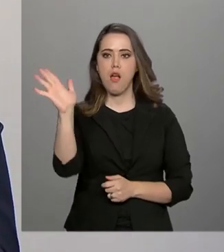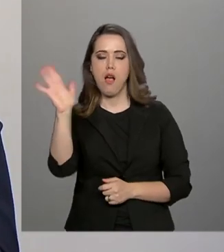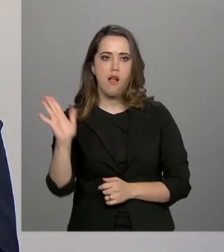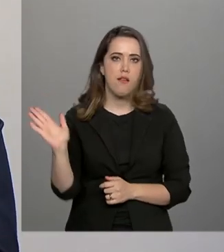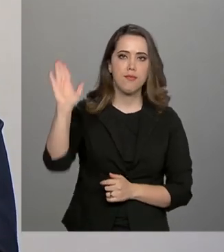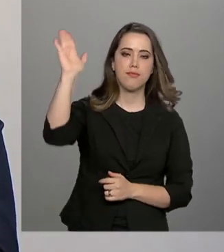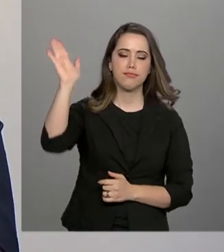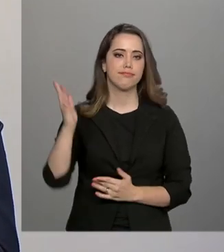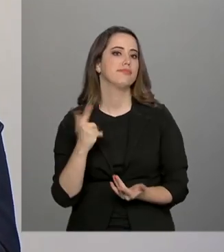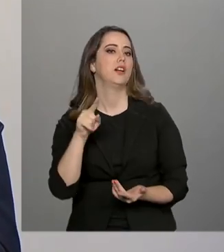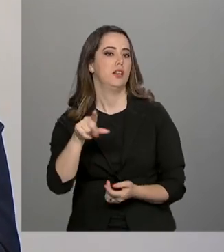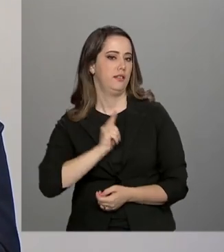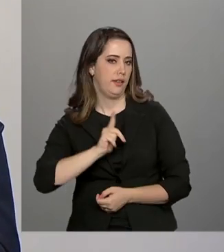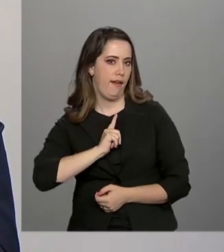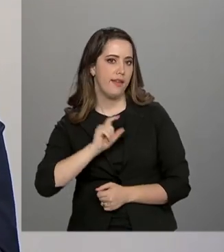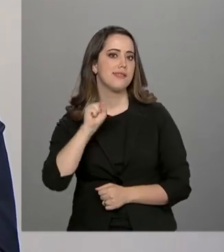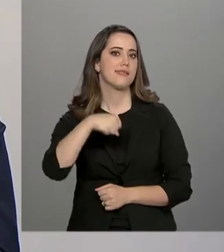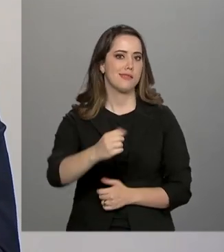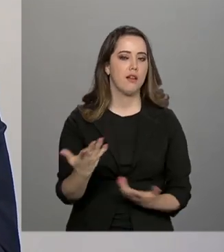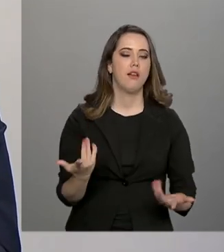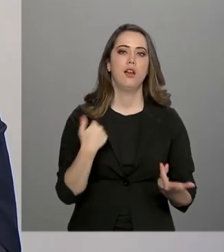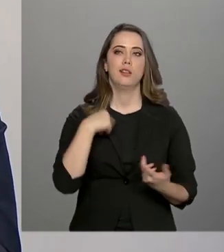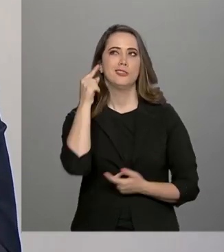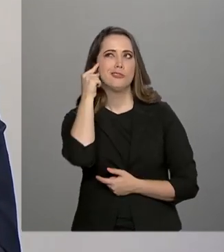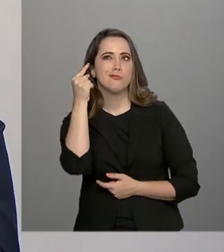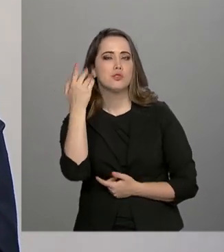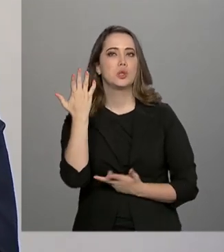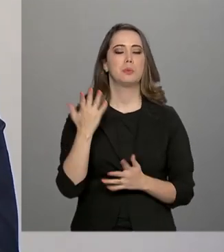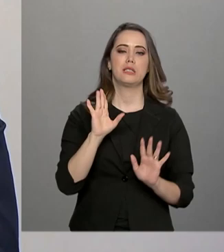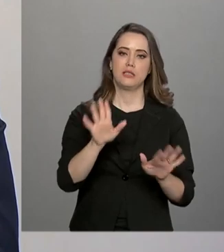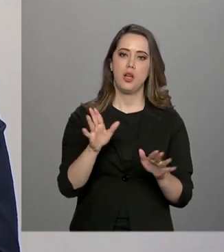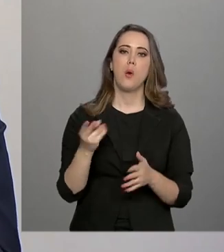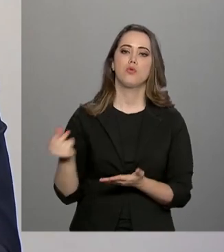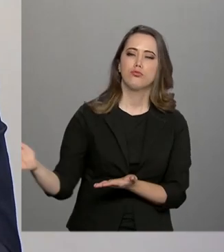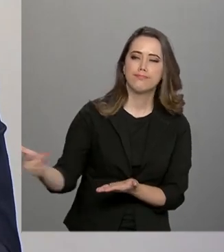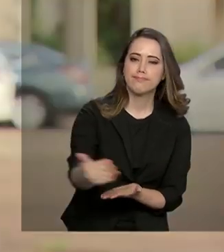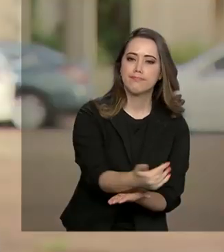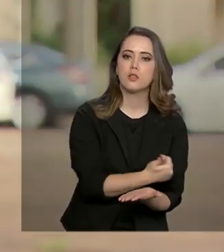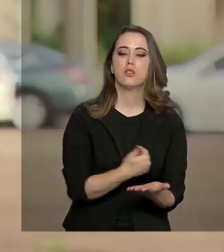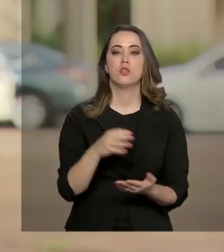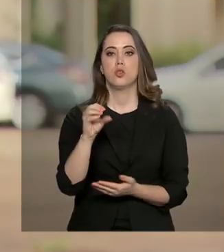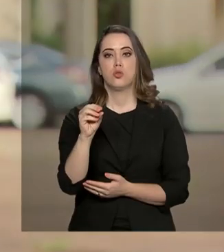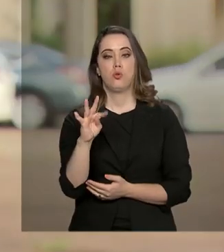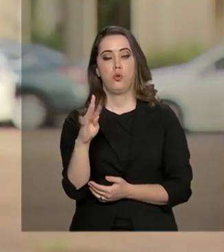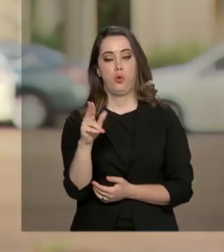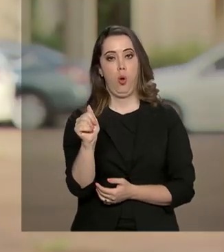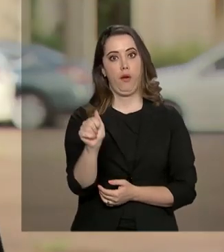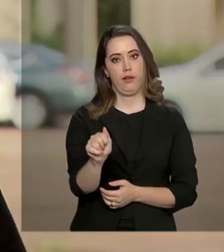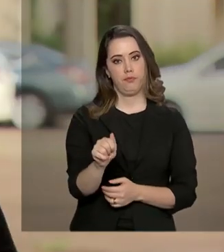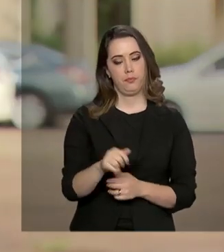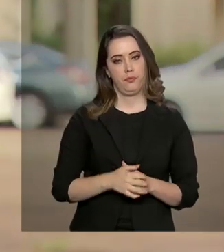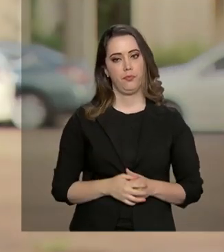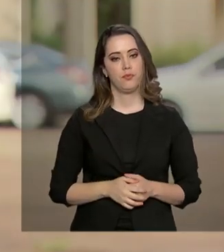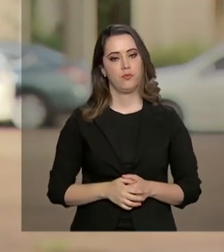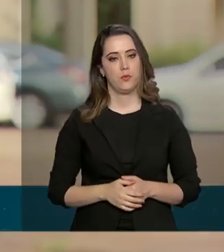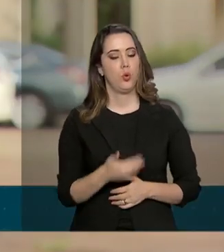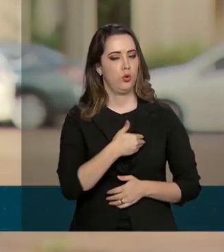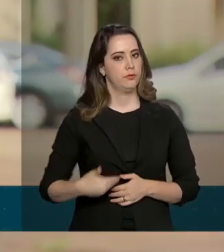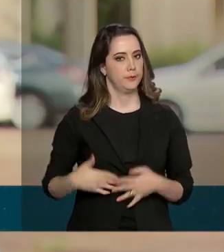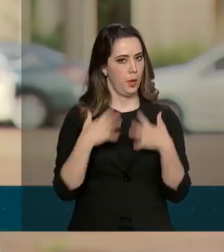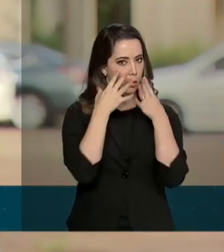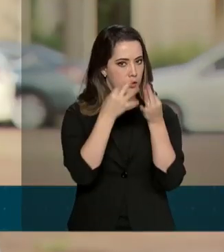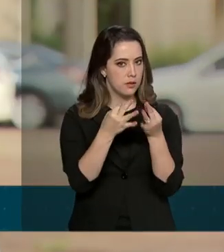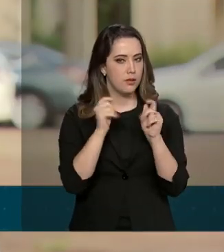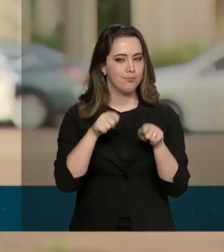virá, e a gente pode até imaginar aí uma boa arrecadação em termos de outorga. E o governo está atento à possibilidade de